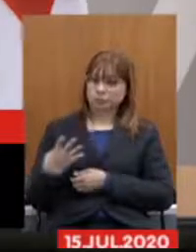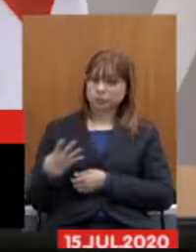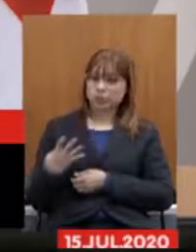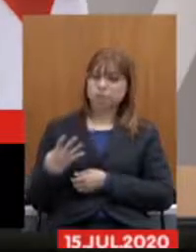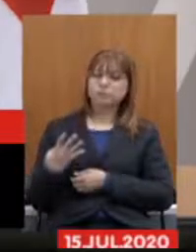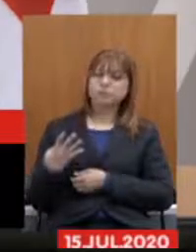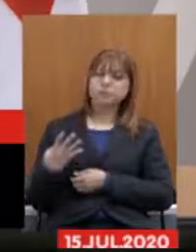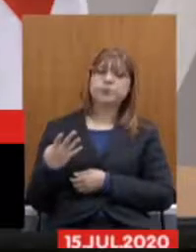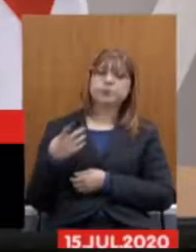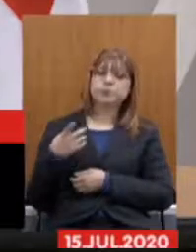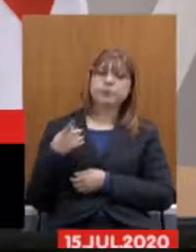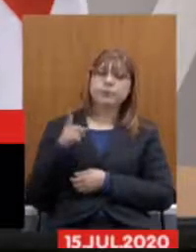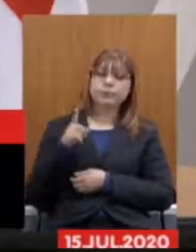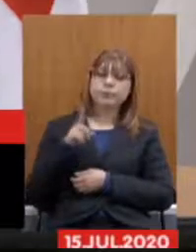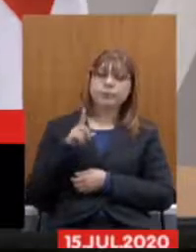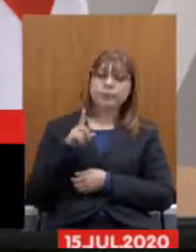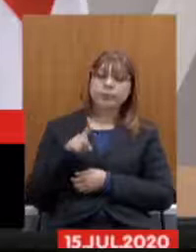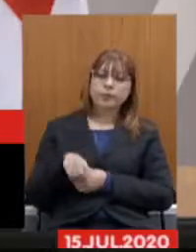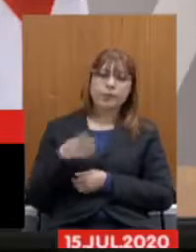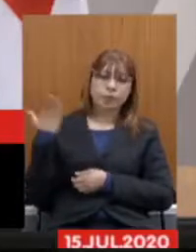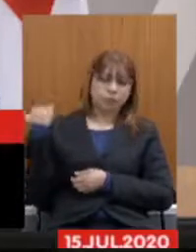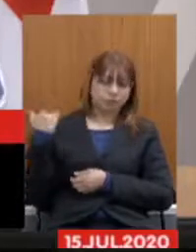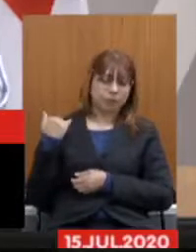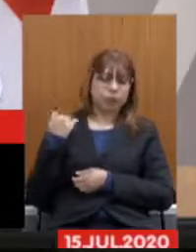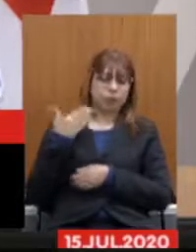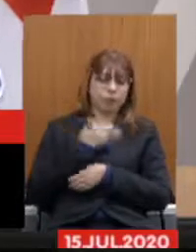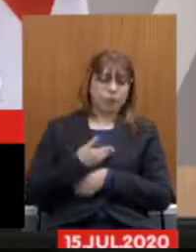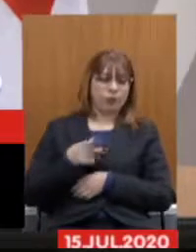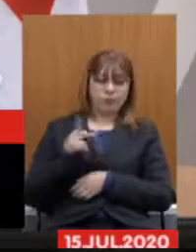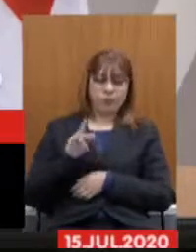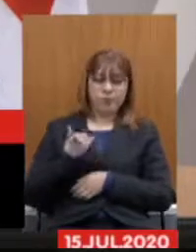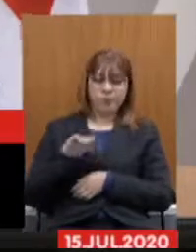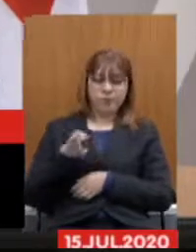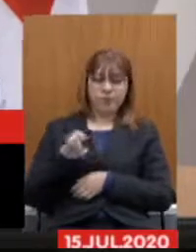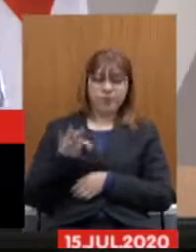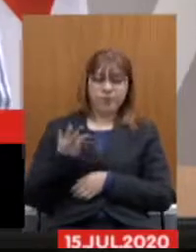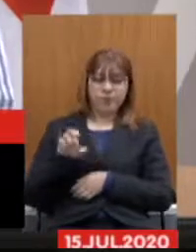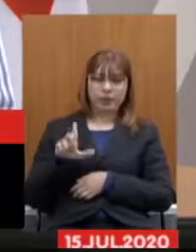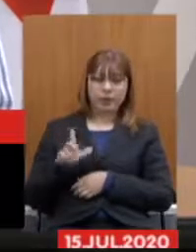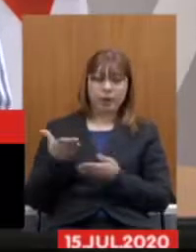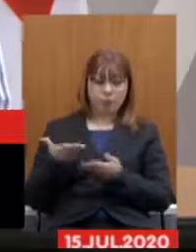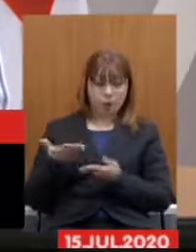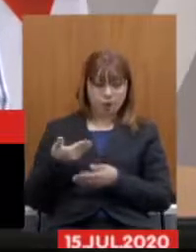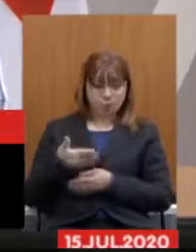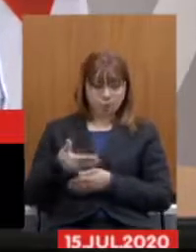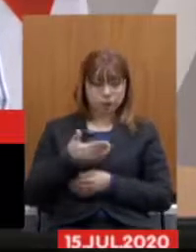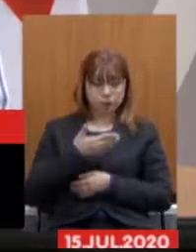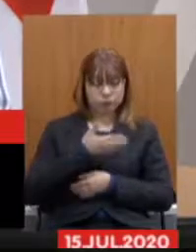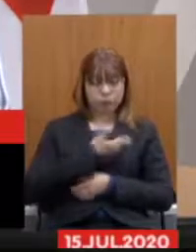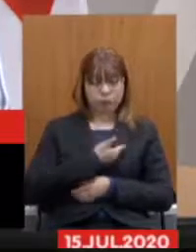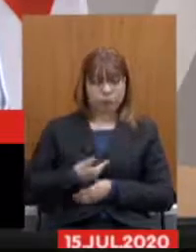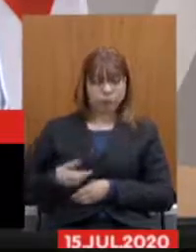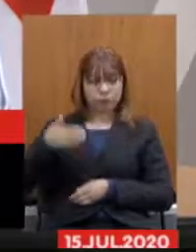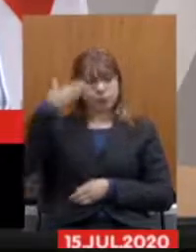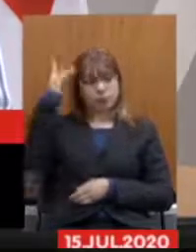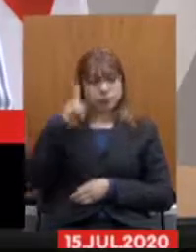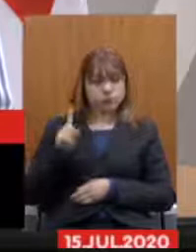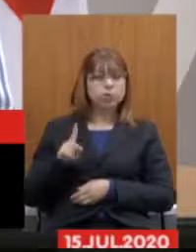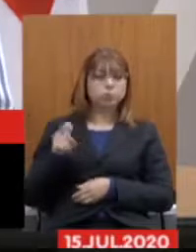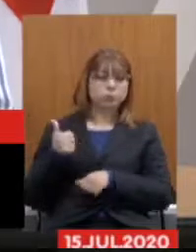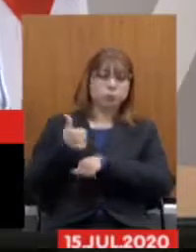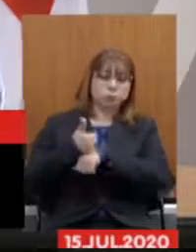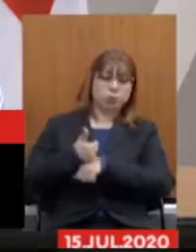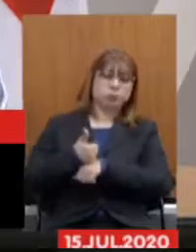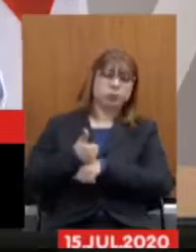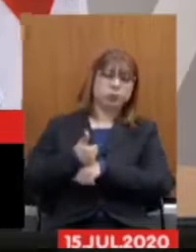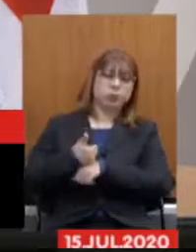nomeados parcelas do governo Pimentel e agora o próprio governo Zema no encerramento nomearam essas pessoas